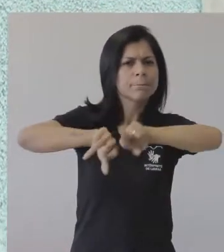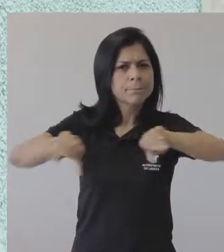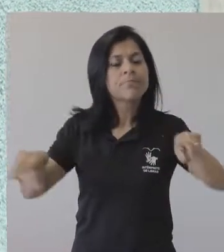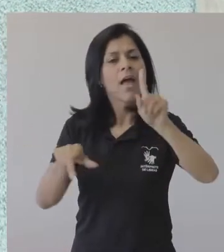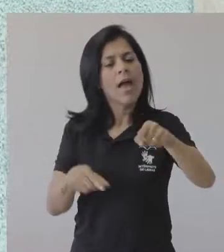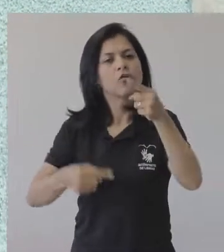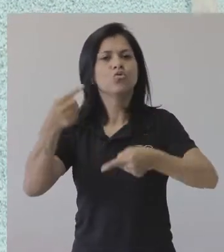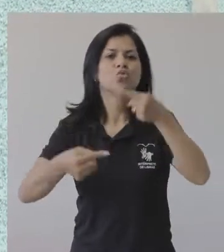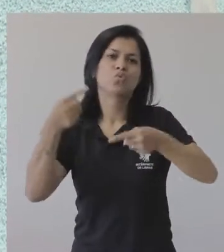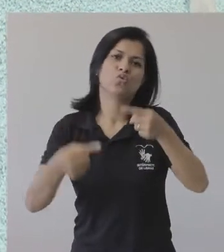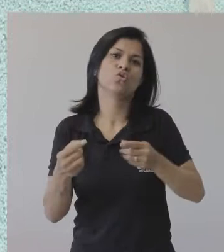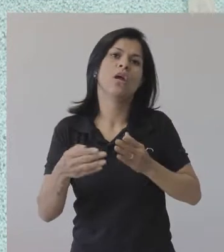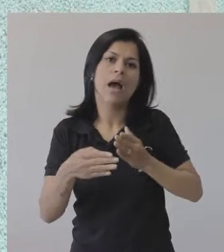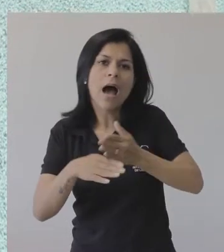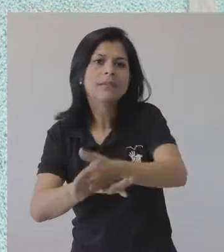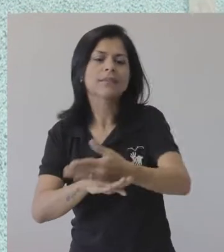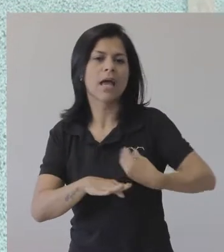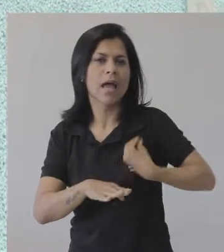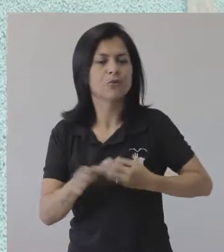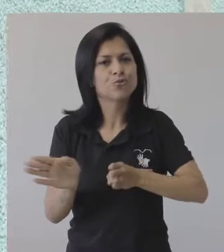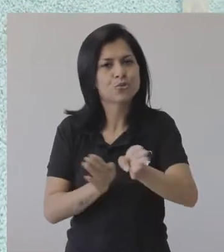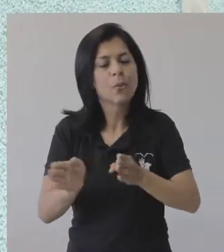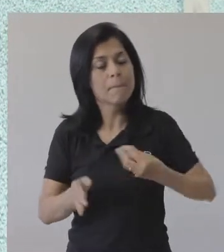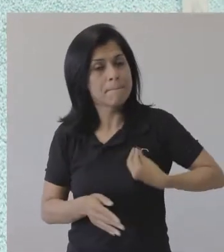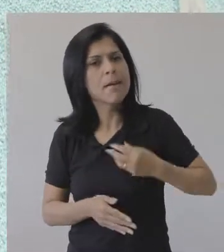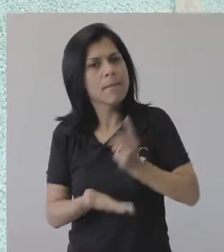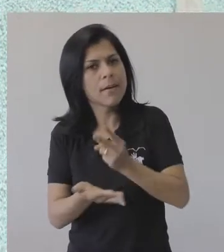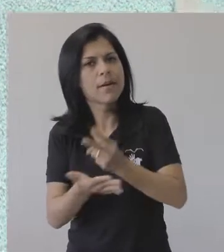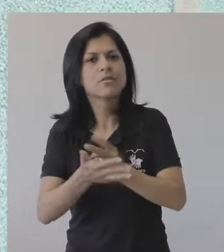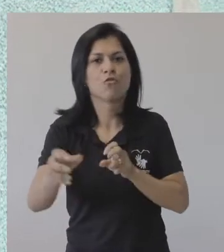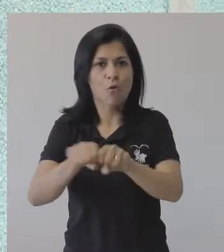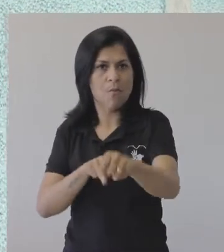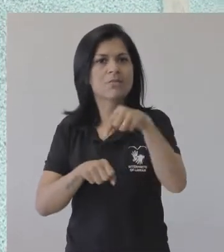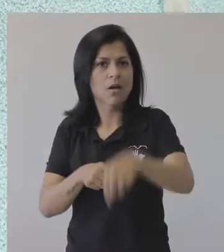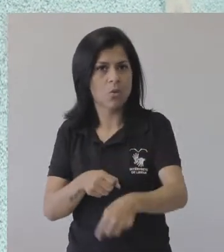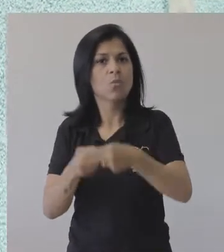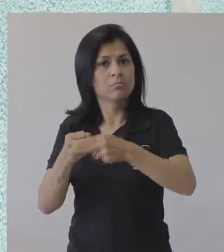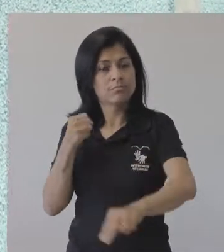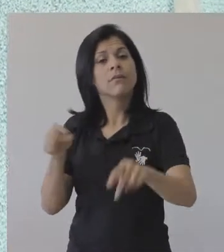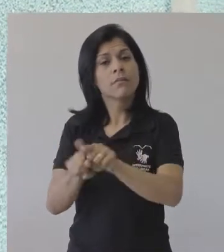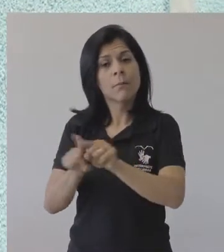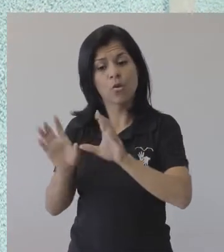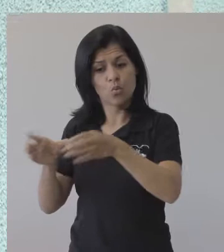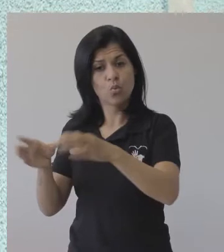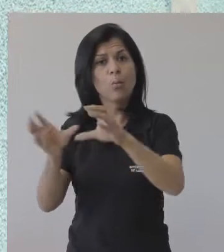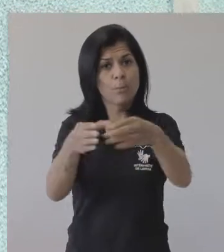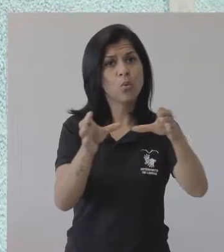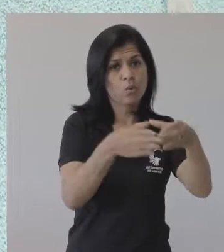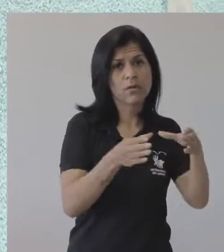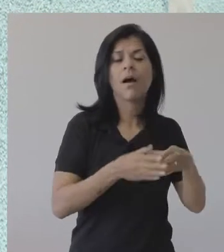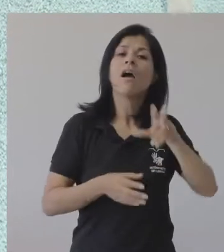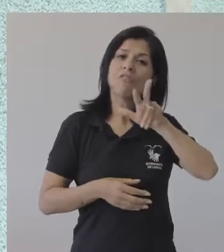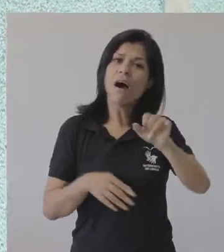que é discutir acesso e permanência desses sujeitos, né? E os grupos de trabalho